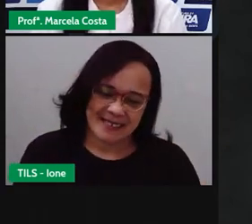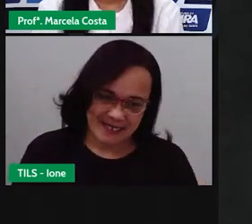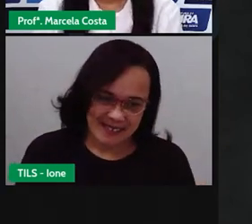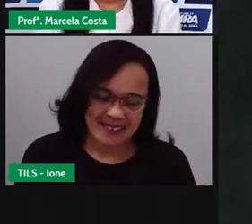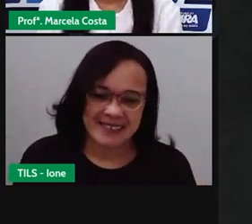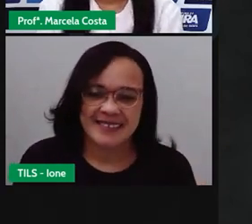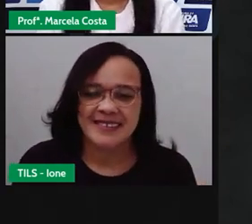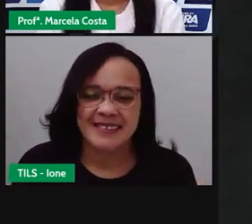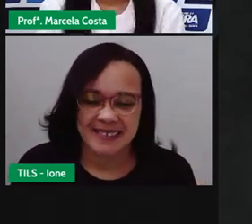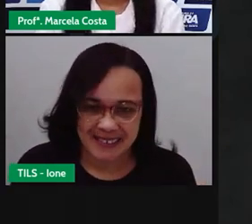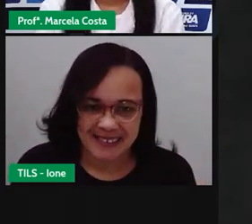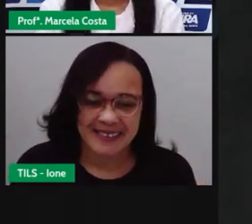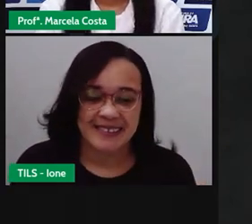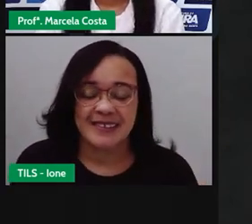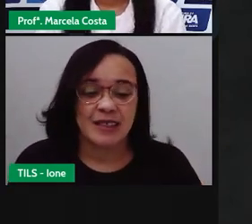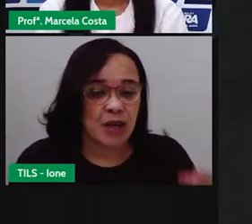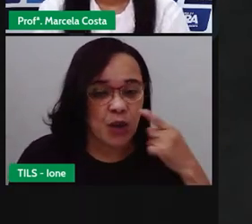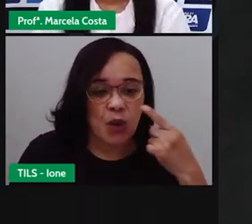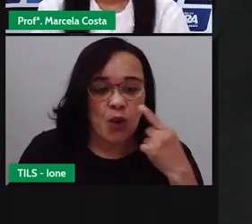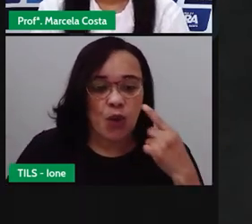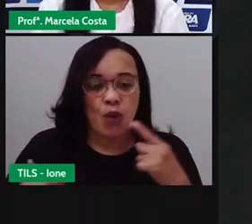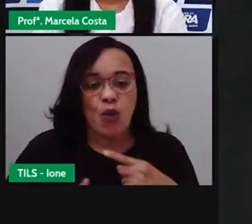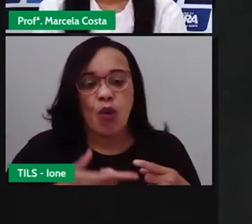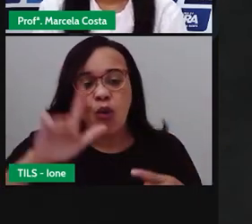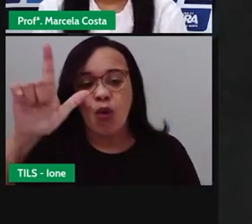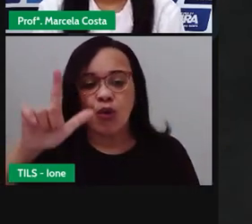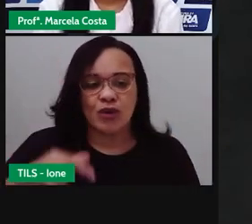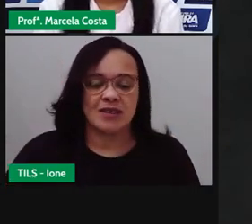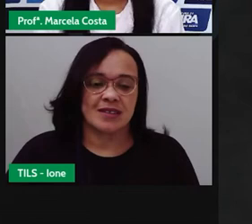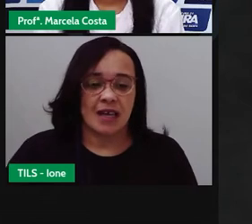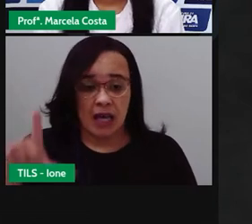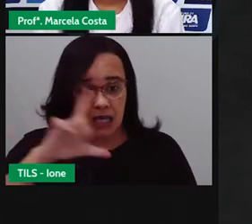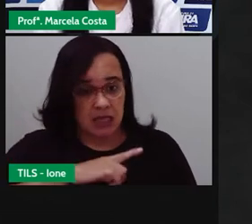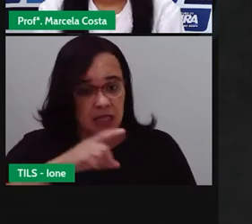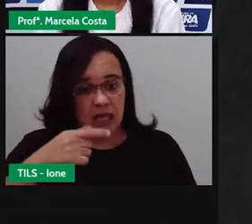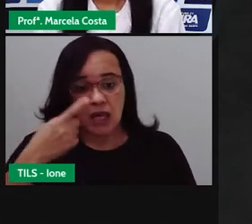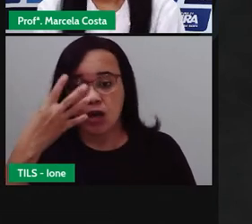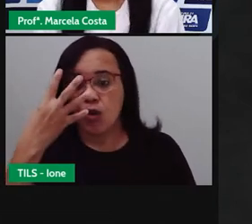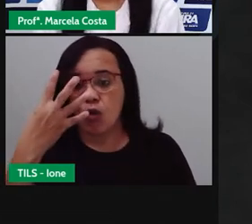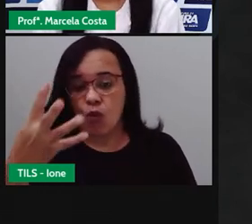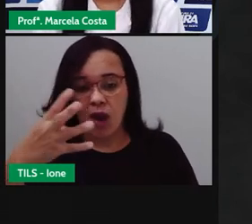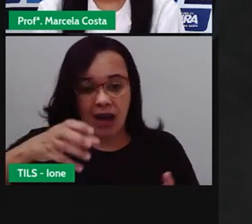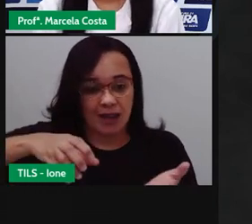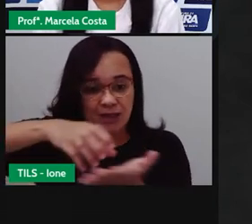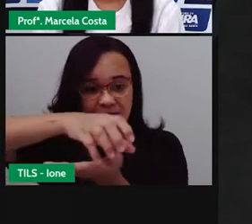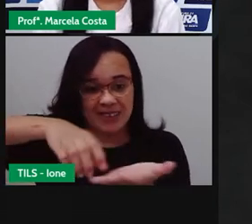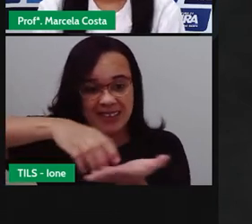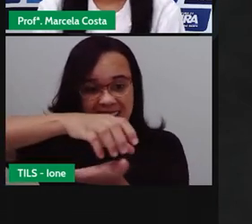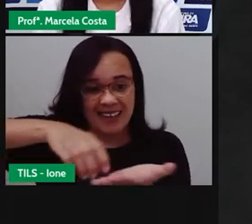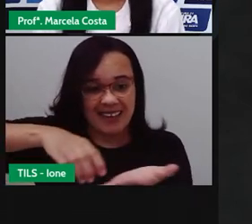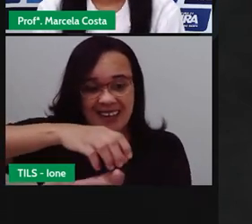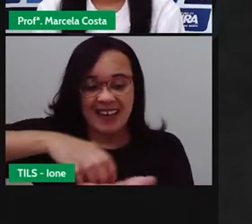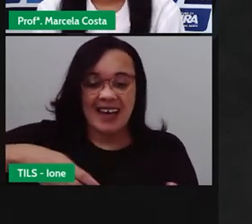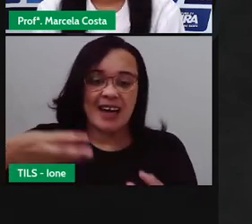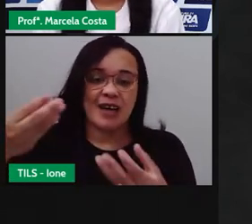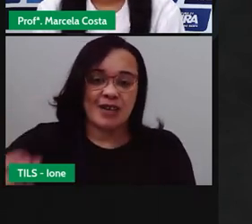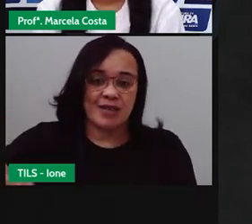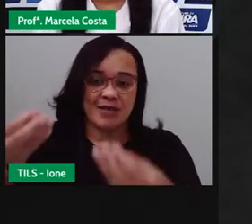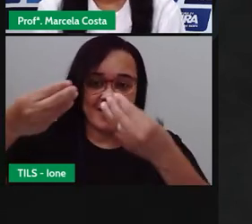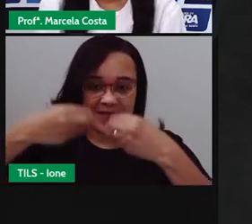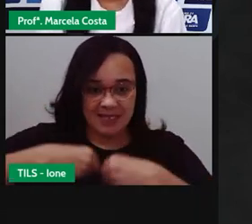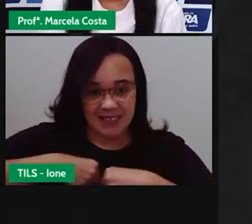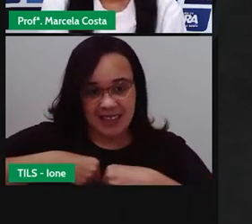Olha essa outra. Tenho 4 carrinhos e meu avô me deu mais 8.